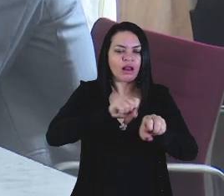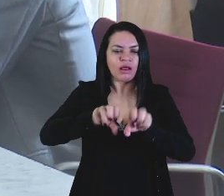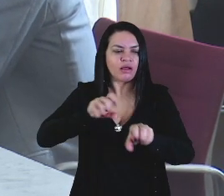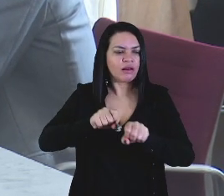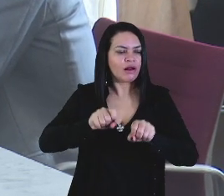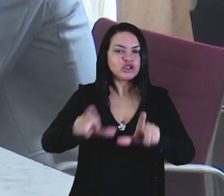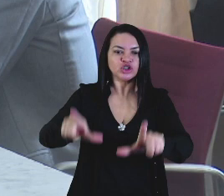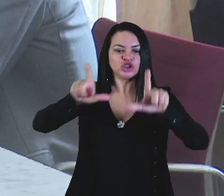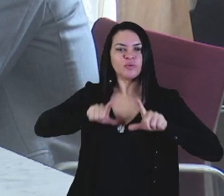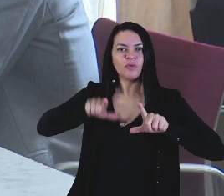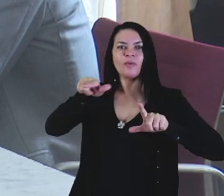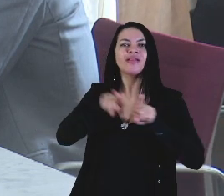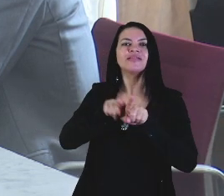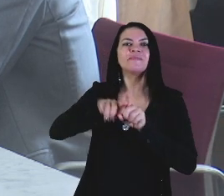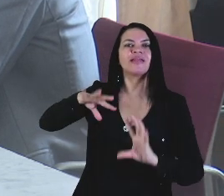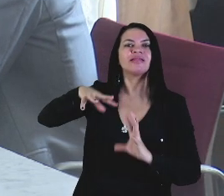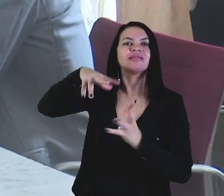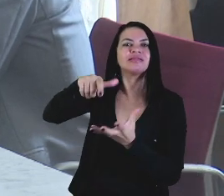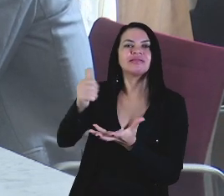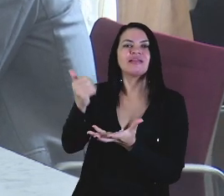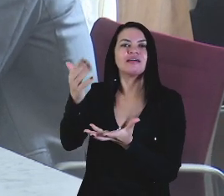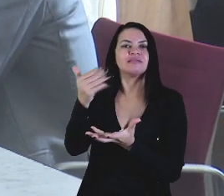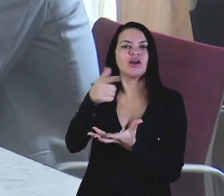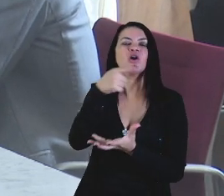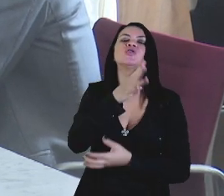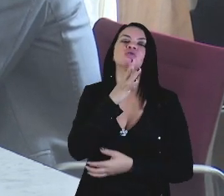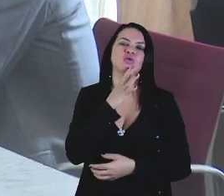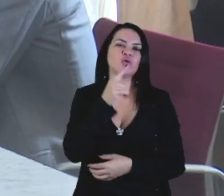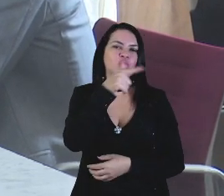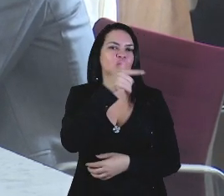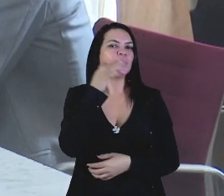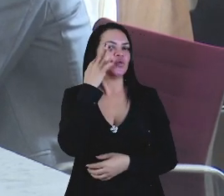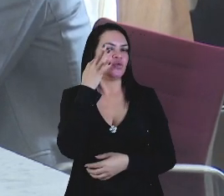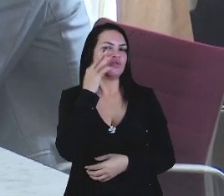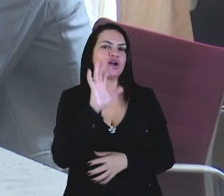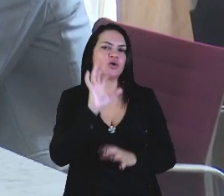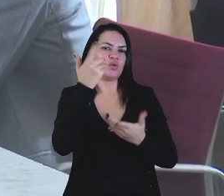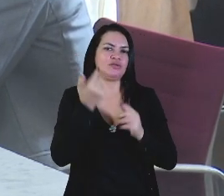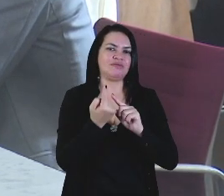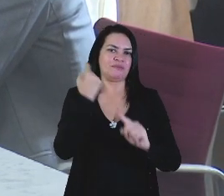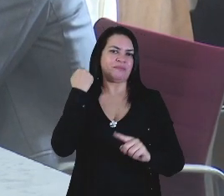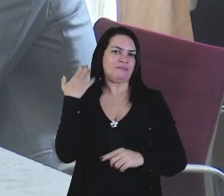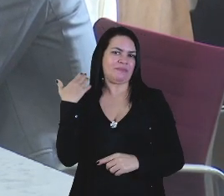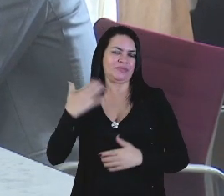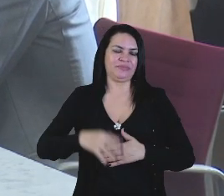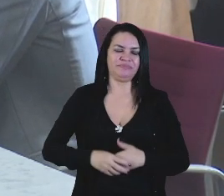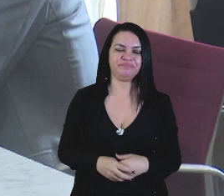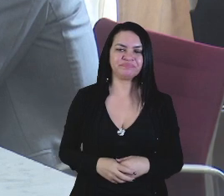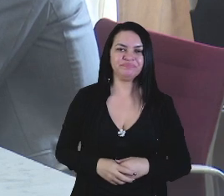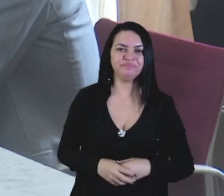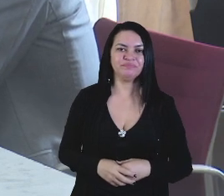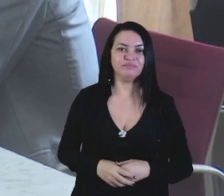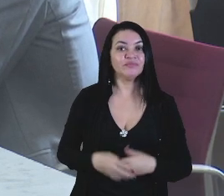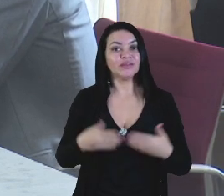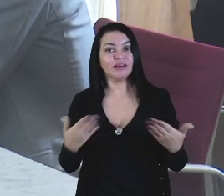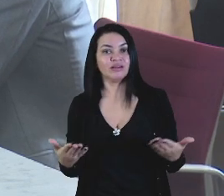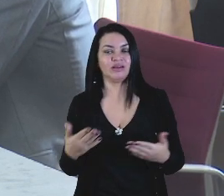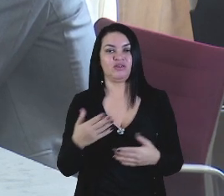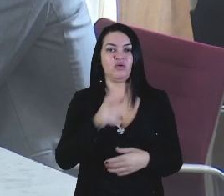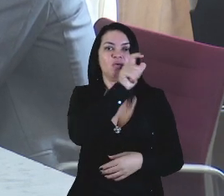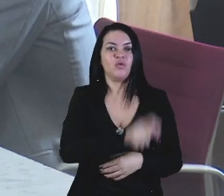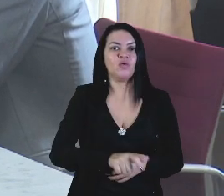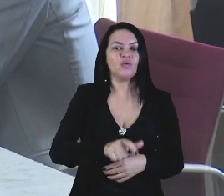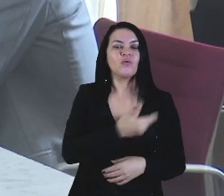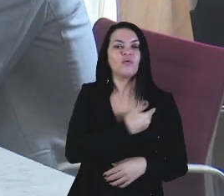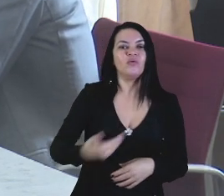diplomas internacionais, como o senhor tem conhecimento, evento ocorrido recentemente. Então, senhor governador,